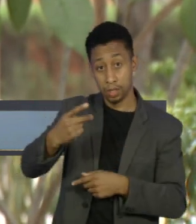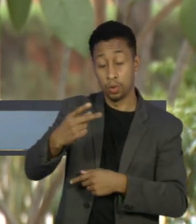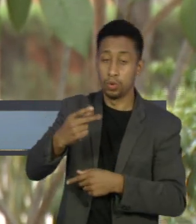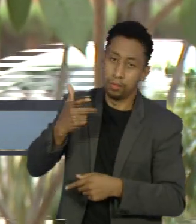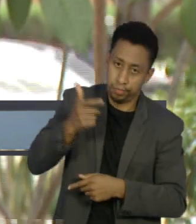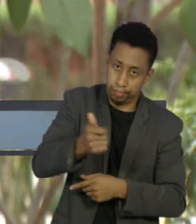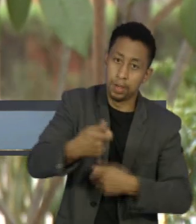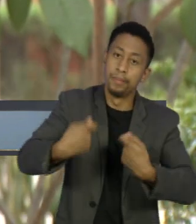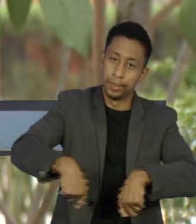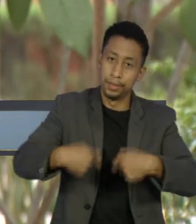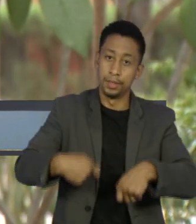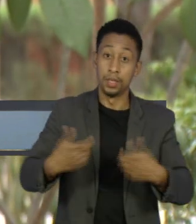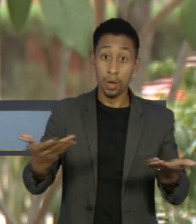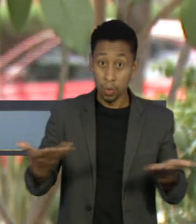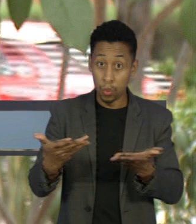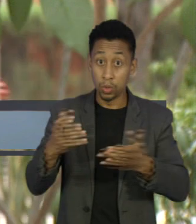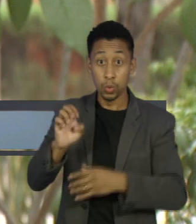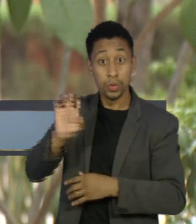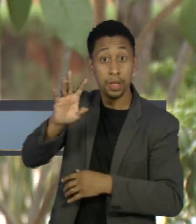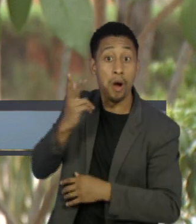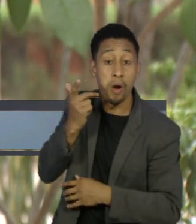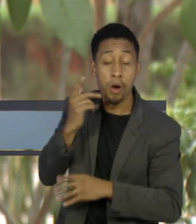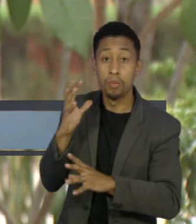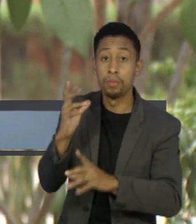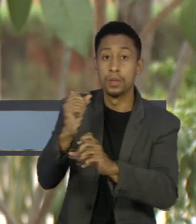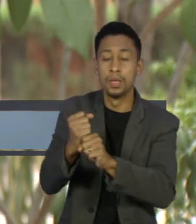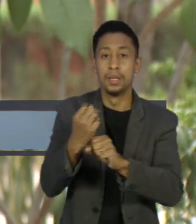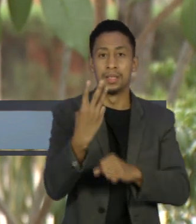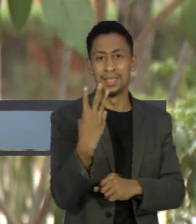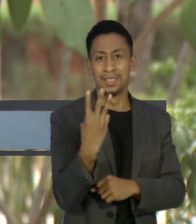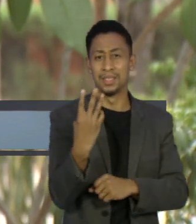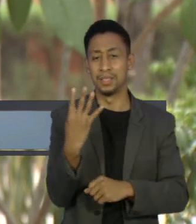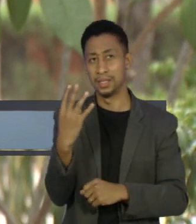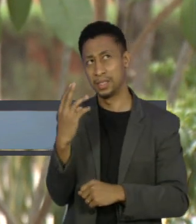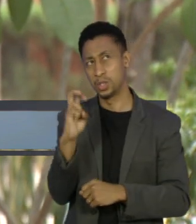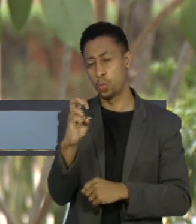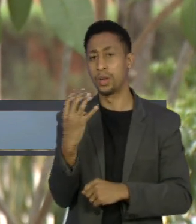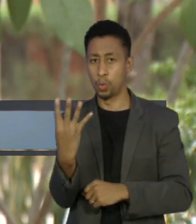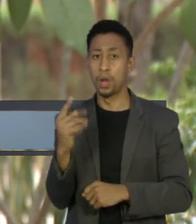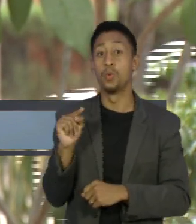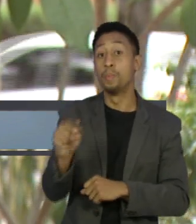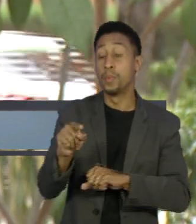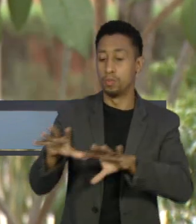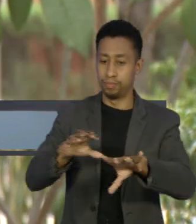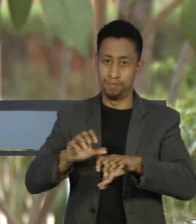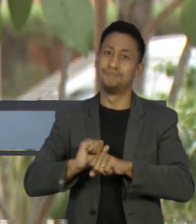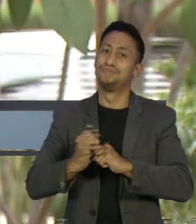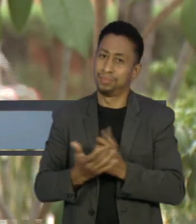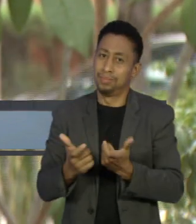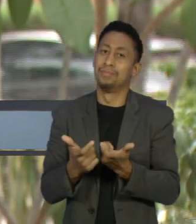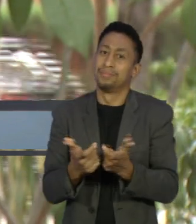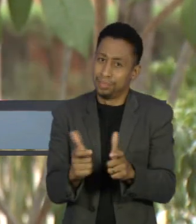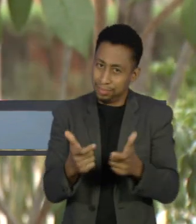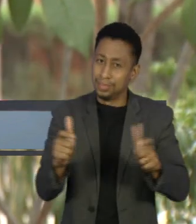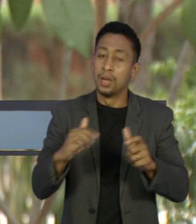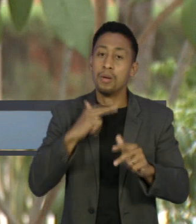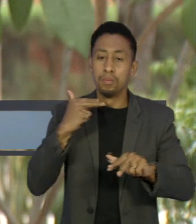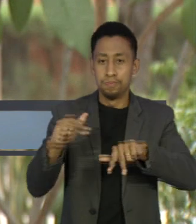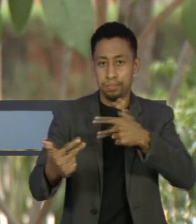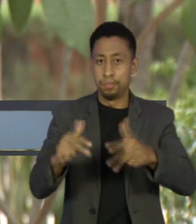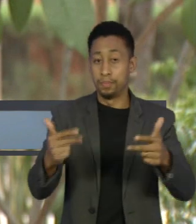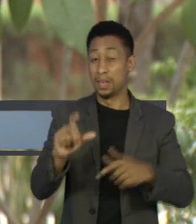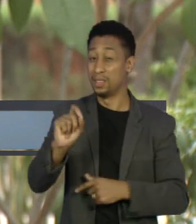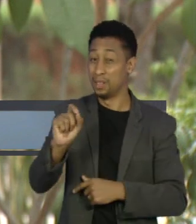ressaltar que o estado hoje contabiliza mais de 354 mil casos de covid-19 confirmados e o número de óbitos já passa